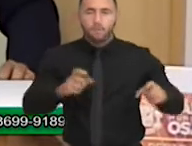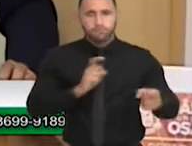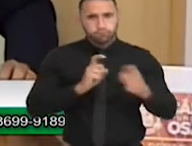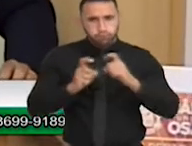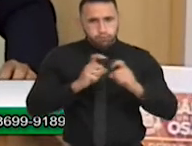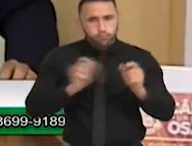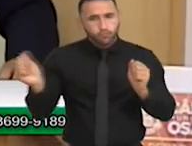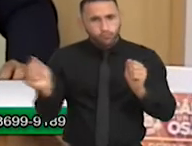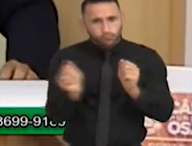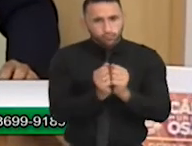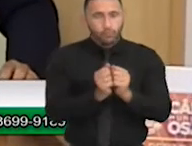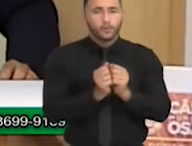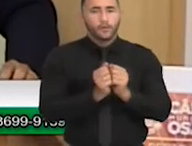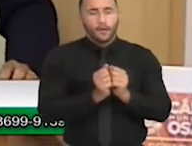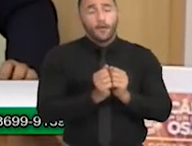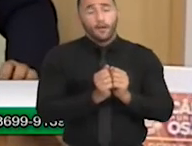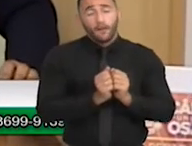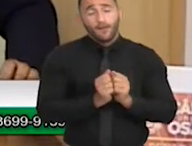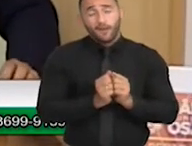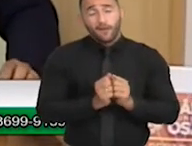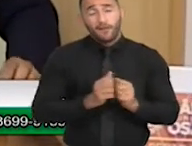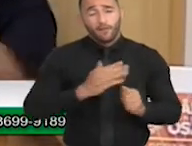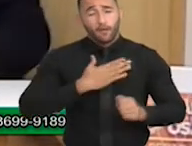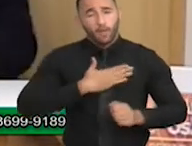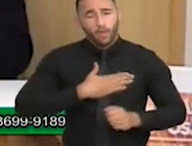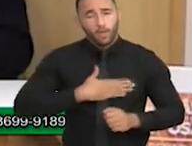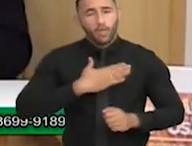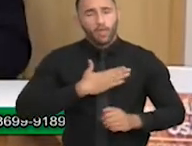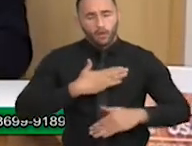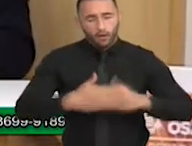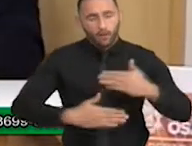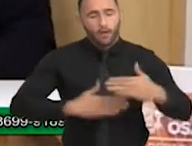lentas, mas começou a ter um...